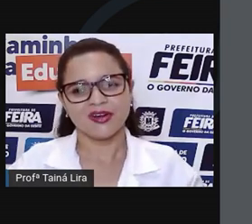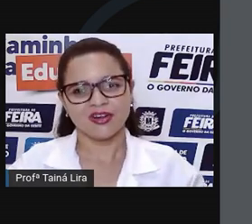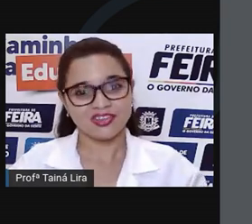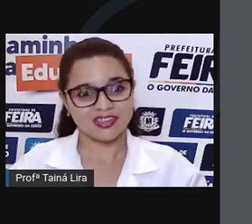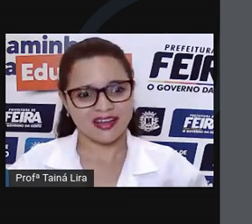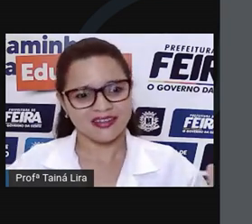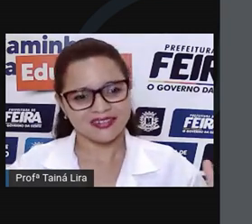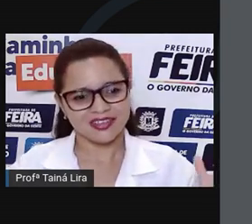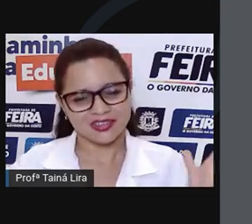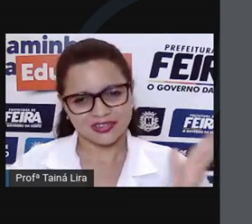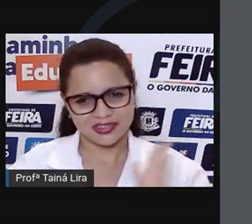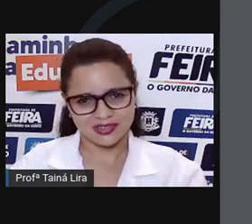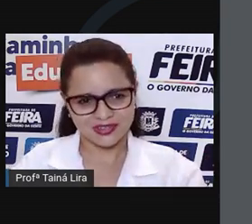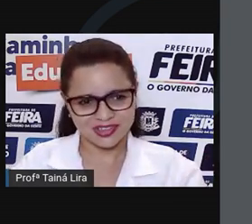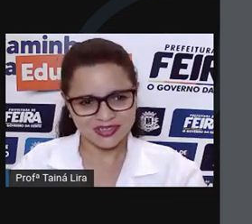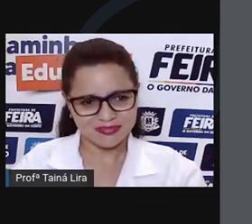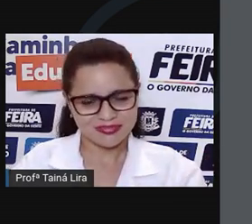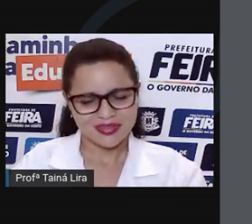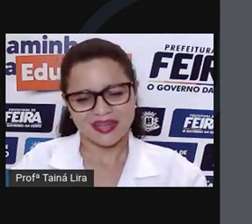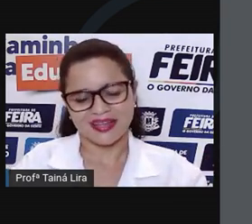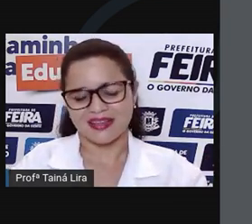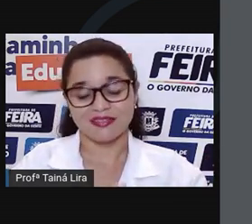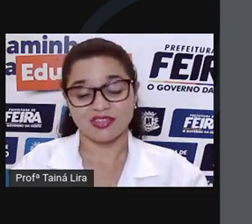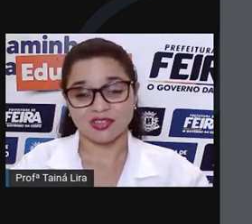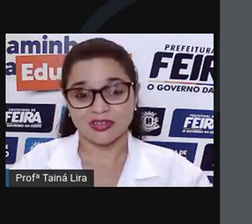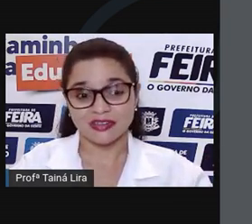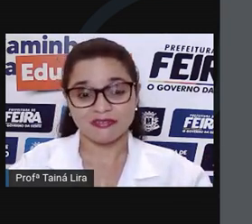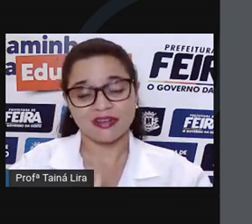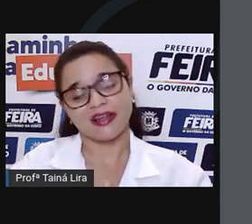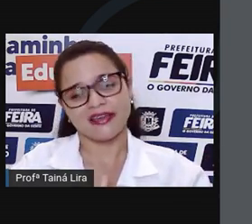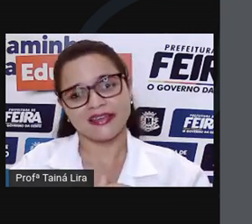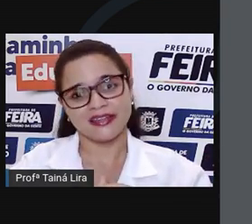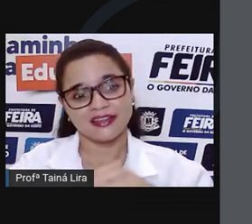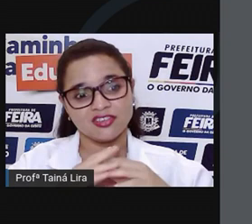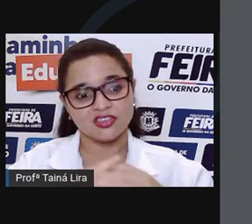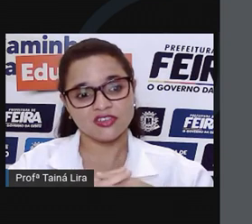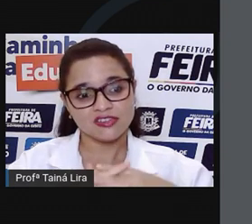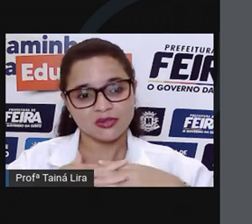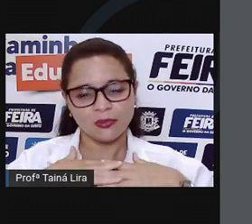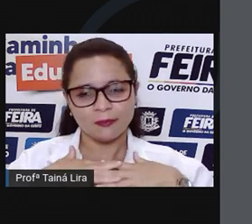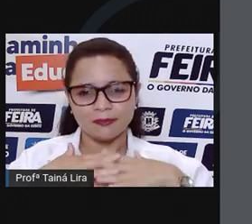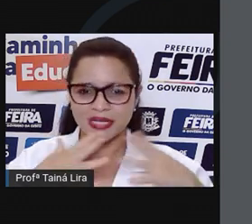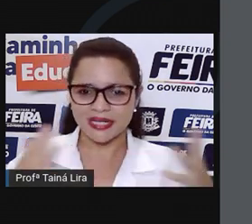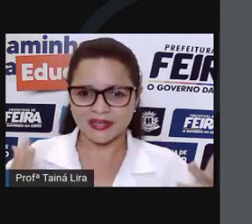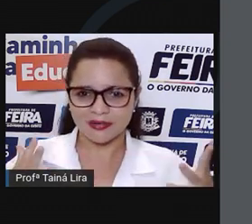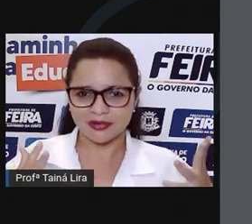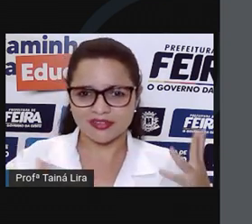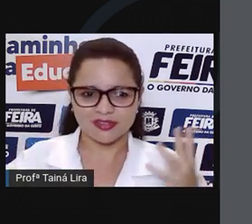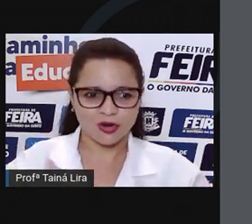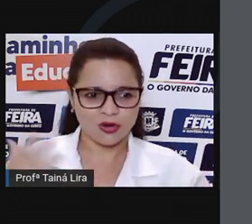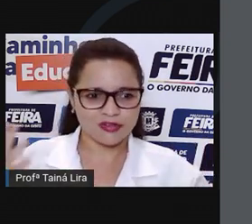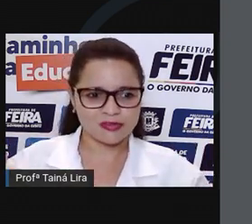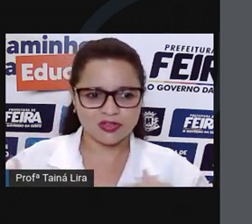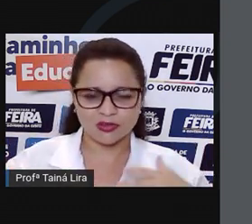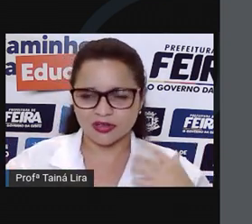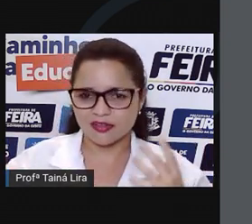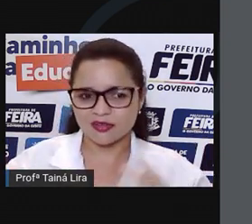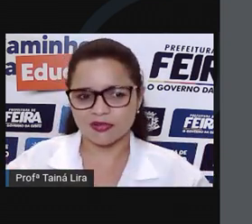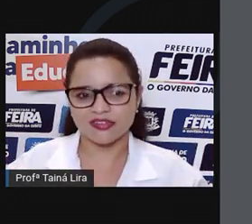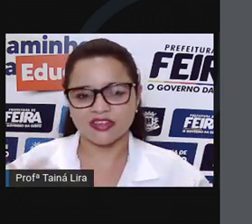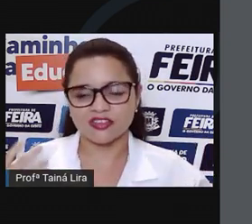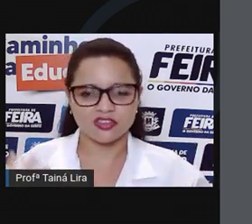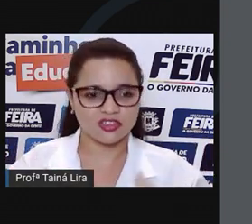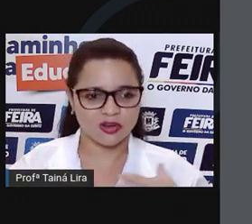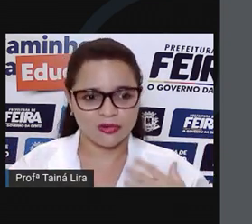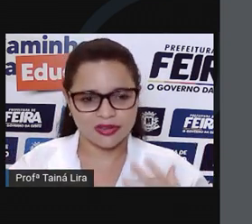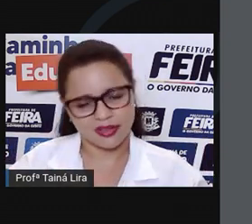Então, gostaram da história de hoje? É uma história que fala aí, né, da gente descobrir cores novas, misturando as